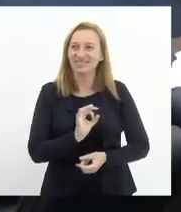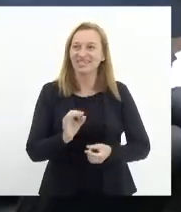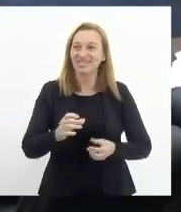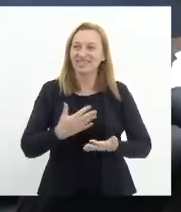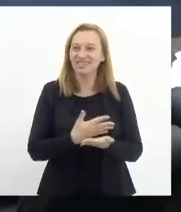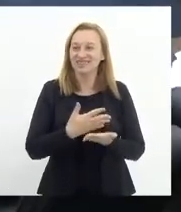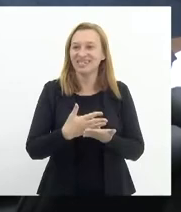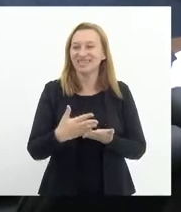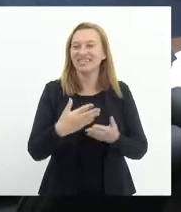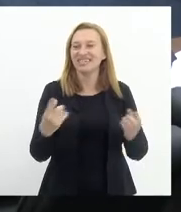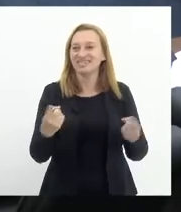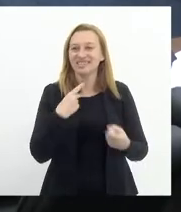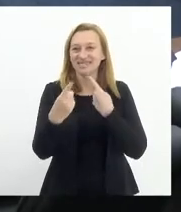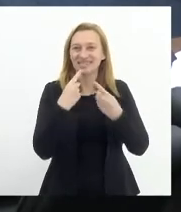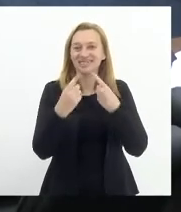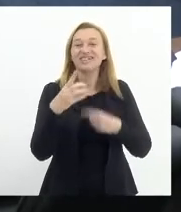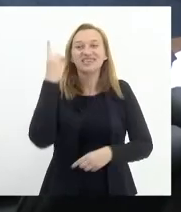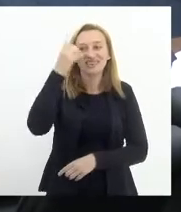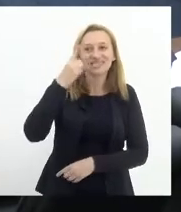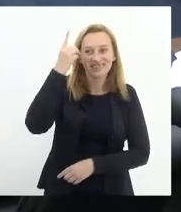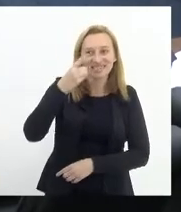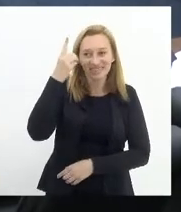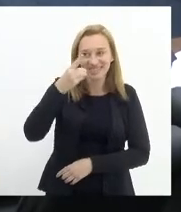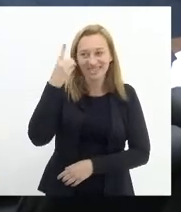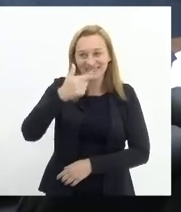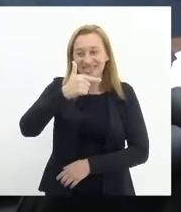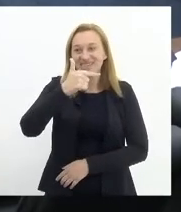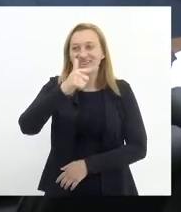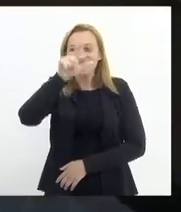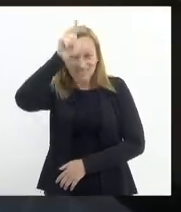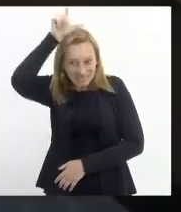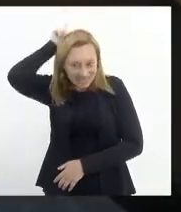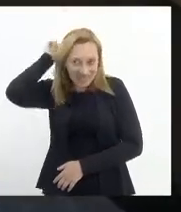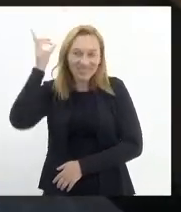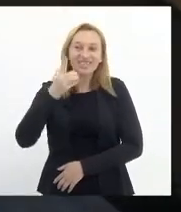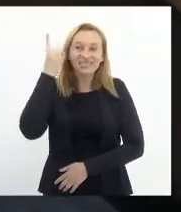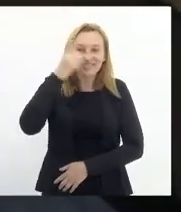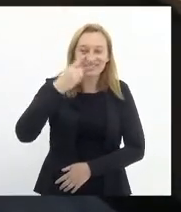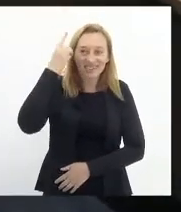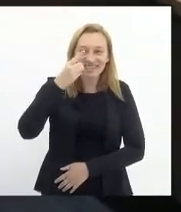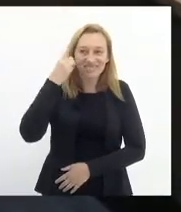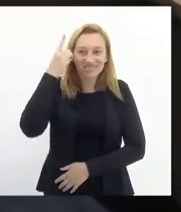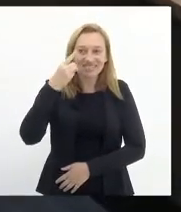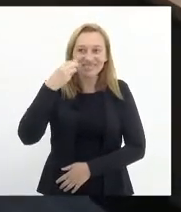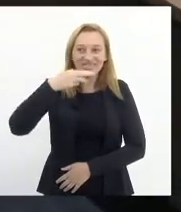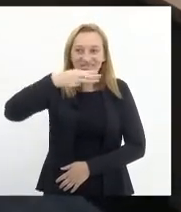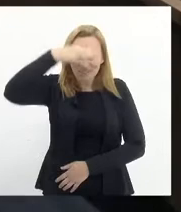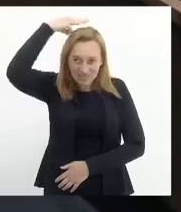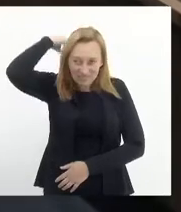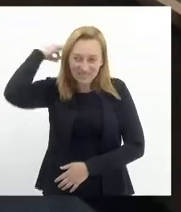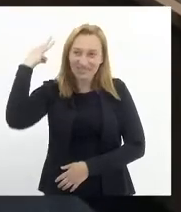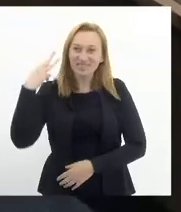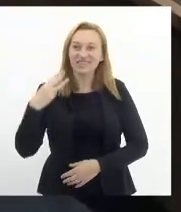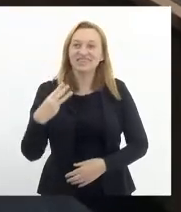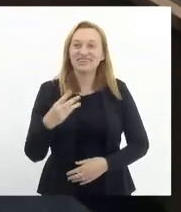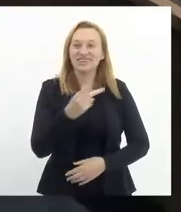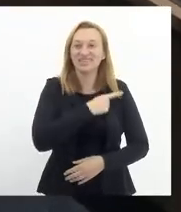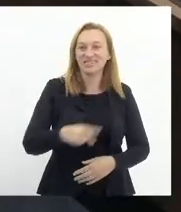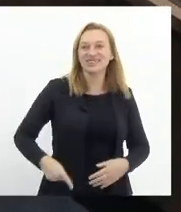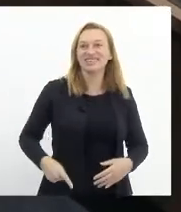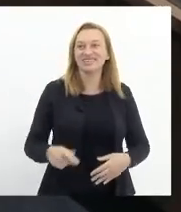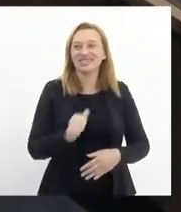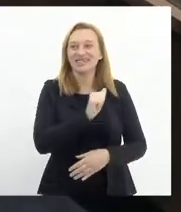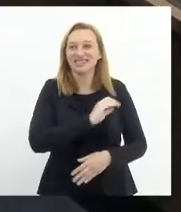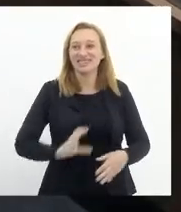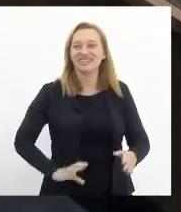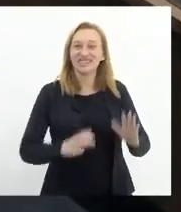deputado Luiz Paulo, deputado Márcio Pacheco e pelo presidente André Siciliano, que foi o grande maestro. Então,